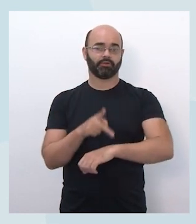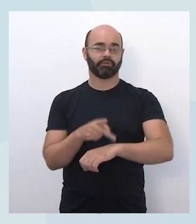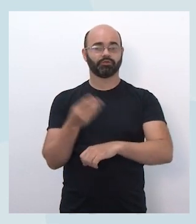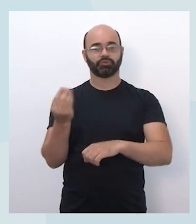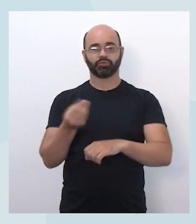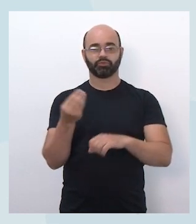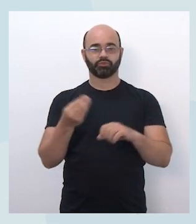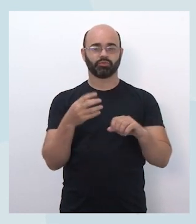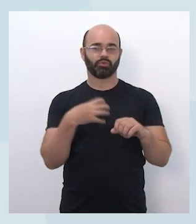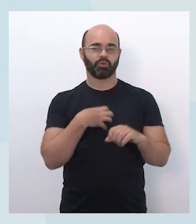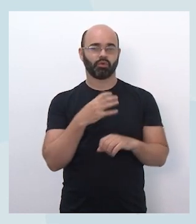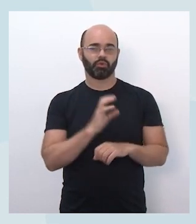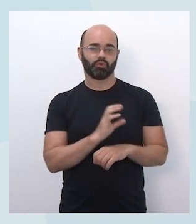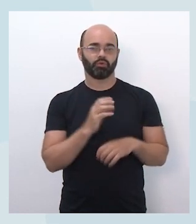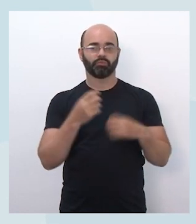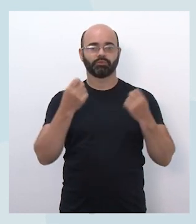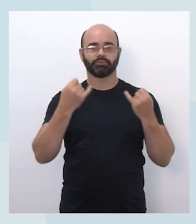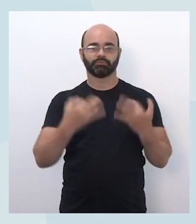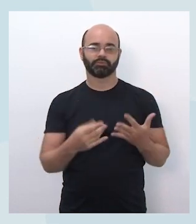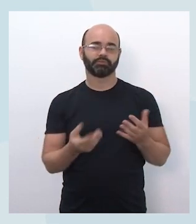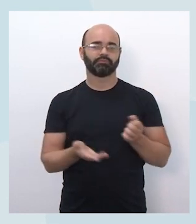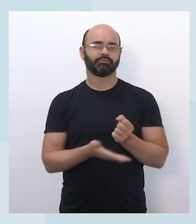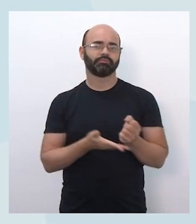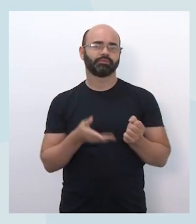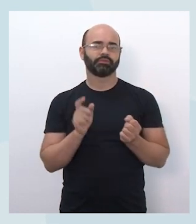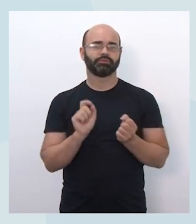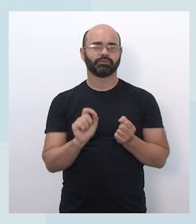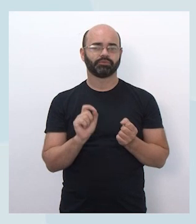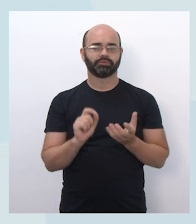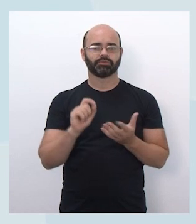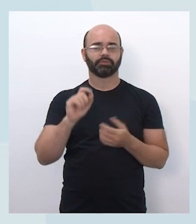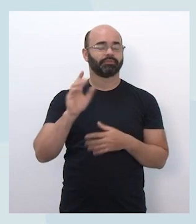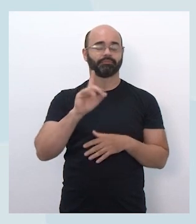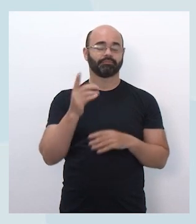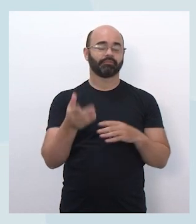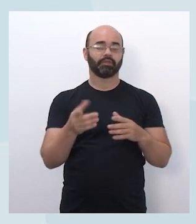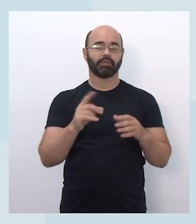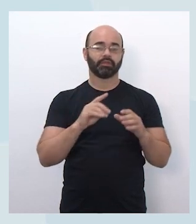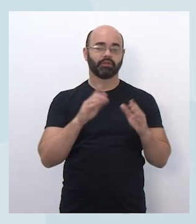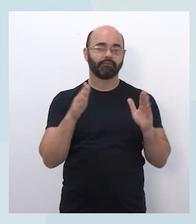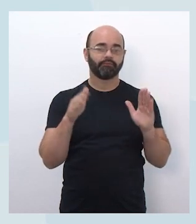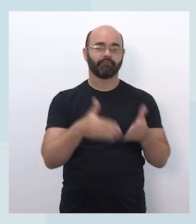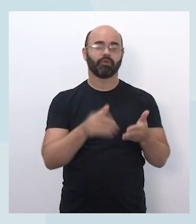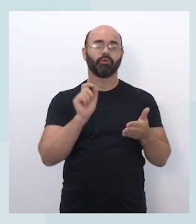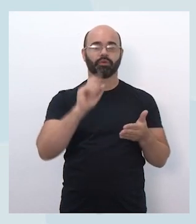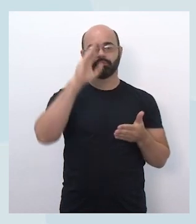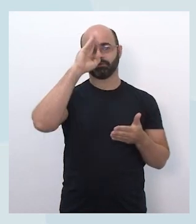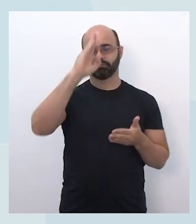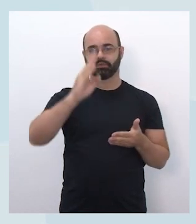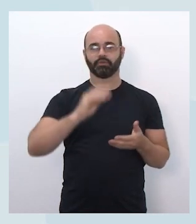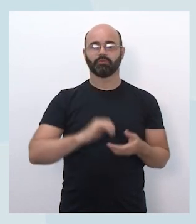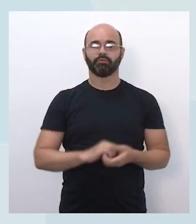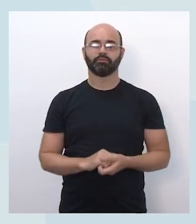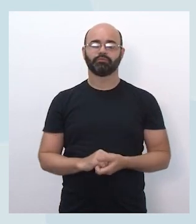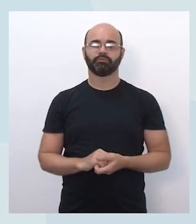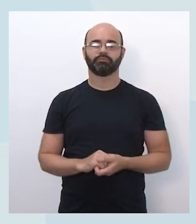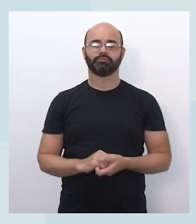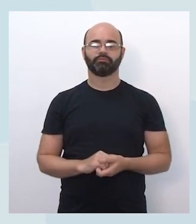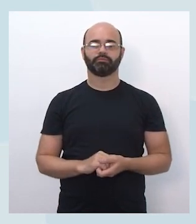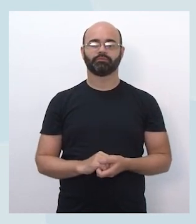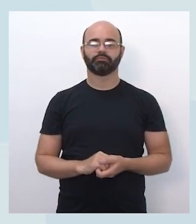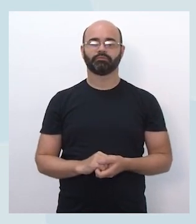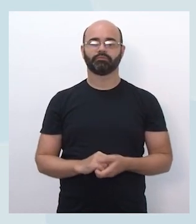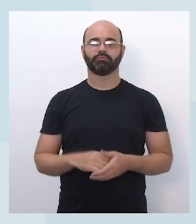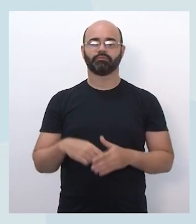programa, no que ele se baseia, quais são as orientações em relação a isso. E também um entendimento mais